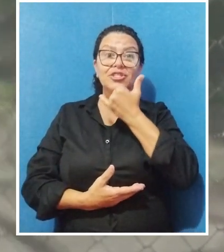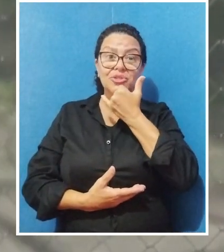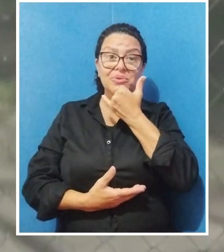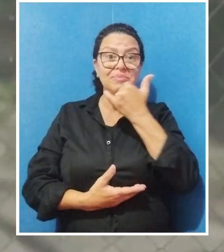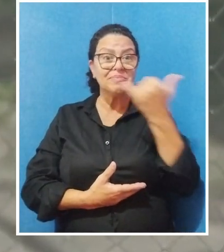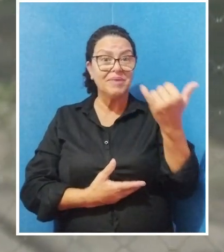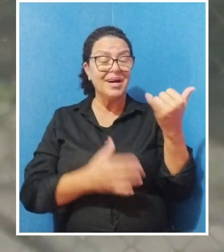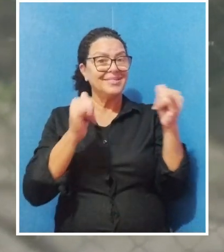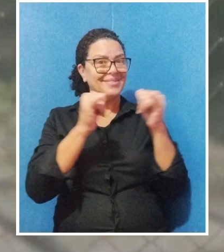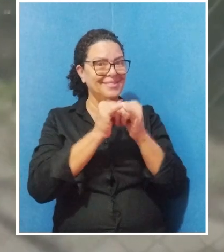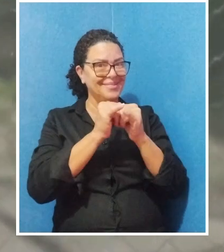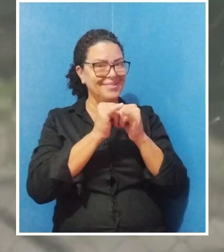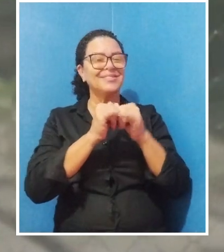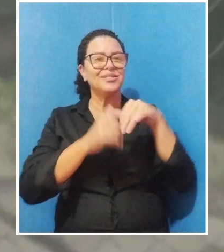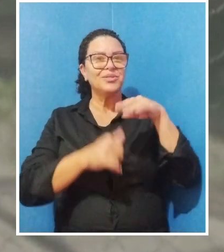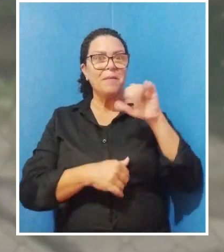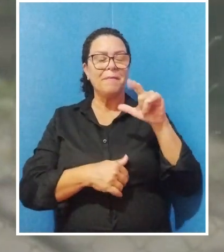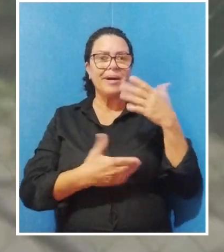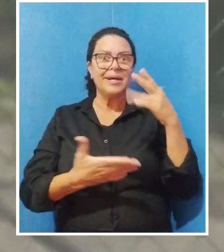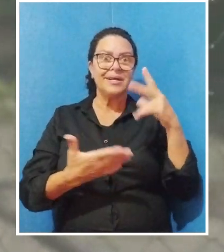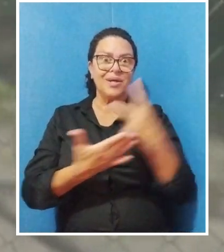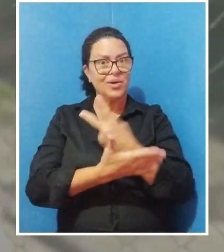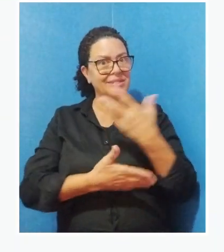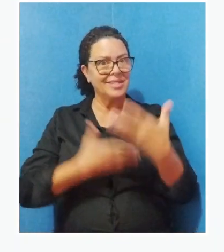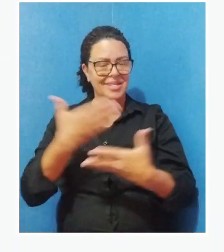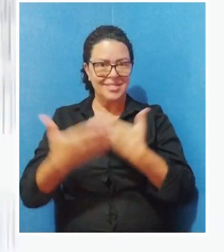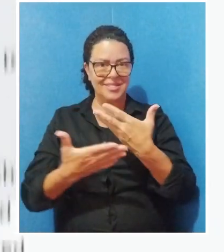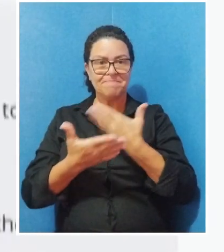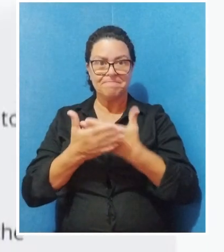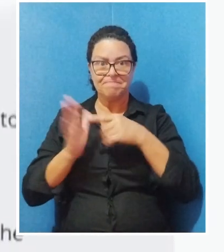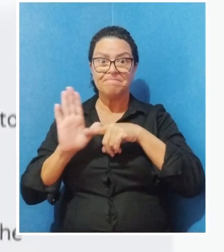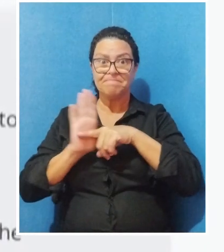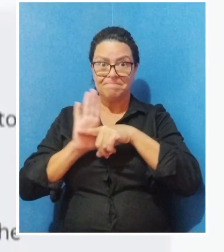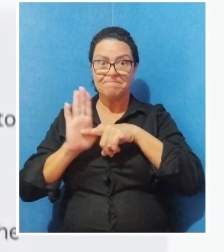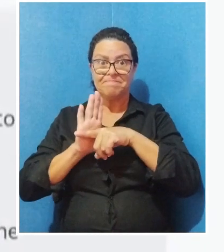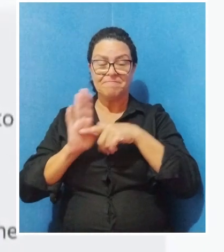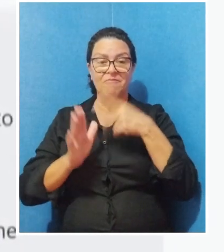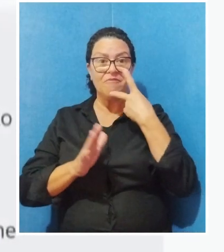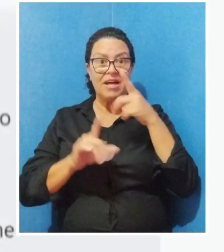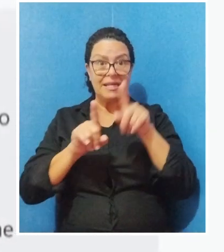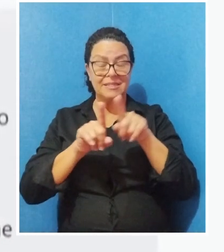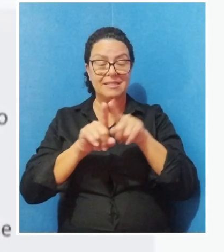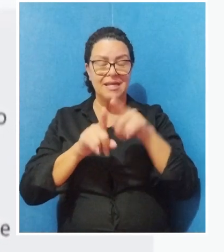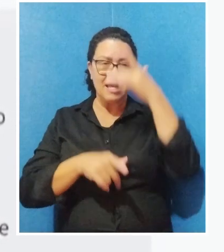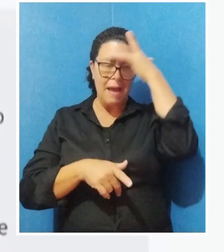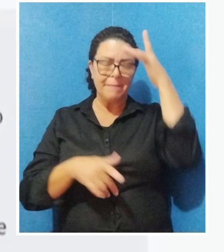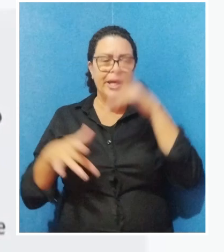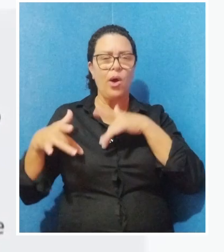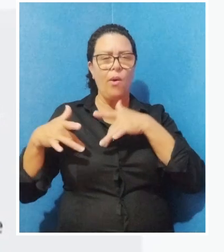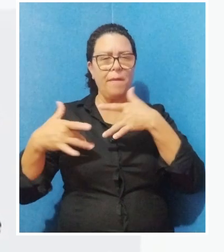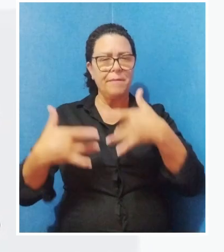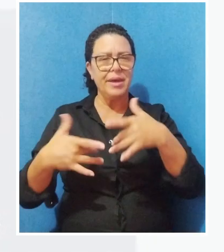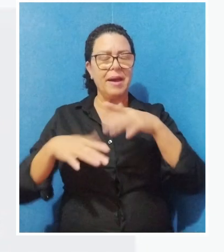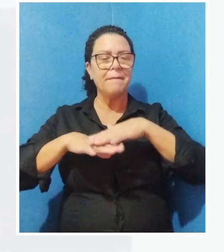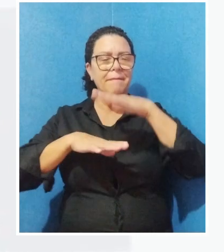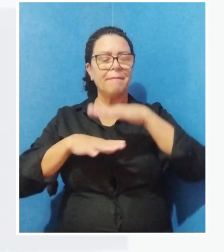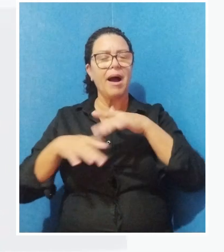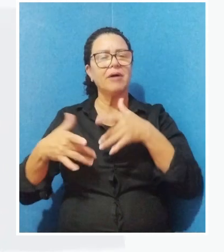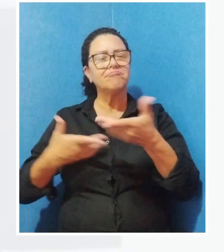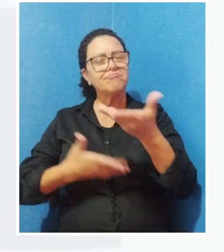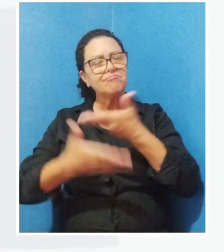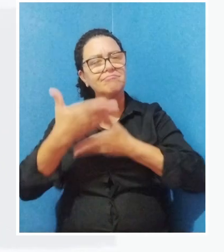desculpa primeiro, no meio de um mal entendido. Num estudo, também é dito que as pessoas humildes estão mais